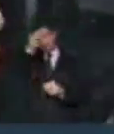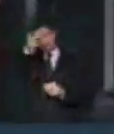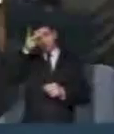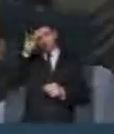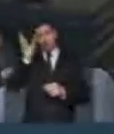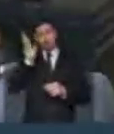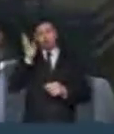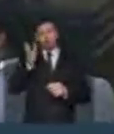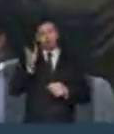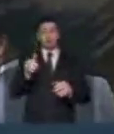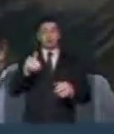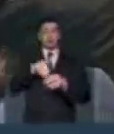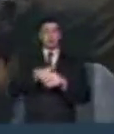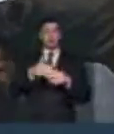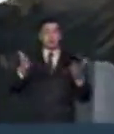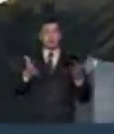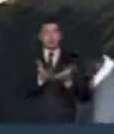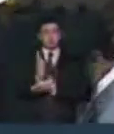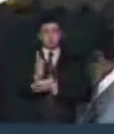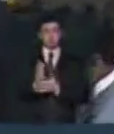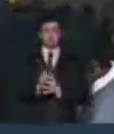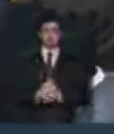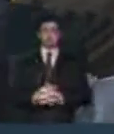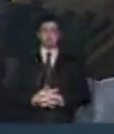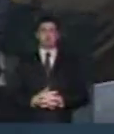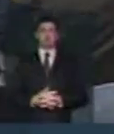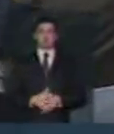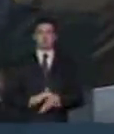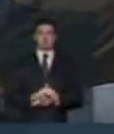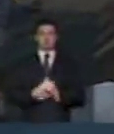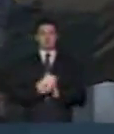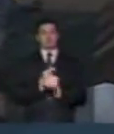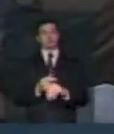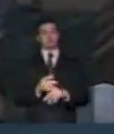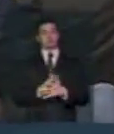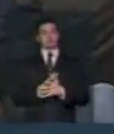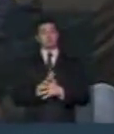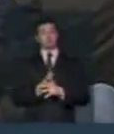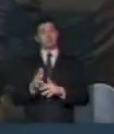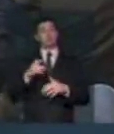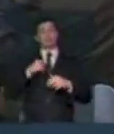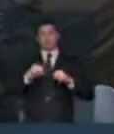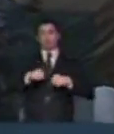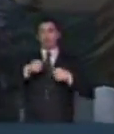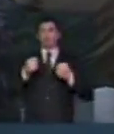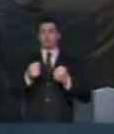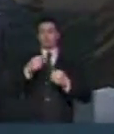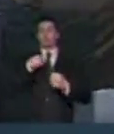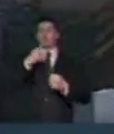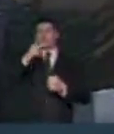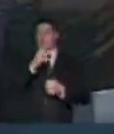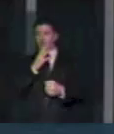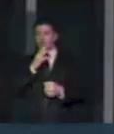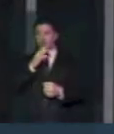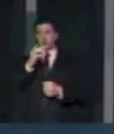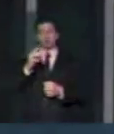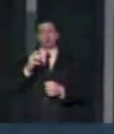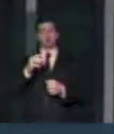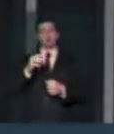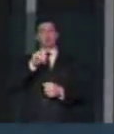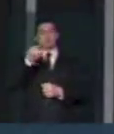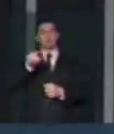recentemente eleitos e que precisam avançar. E, apesar de reconhecer o esforço do deputado relator, Carlos